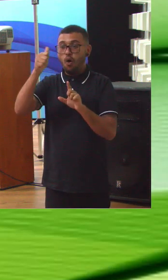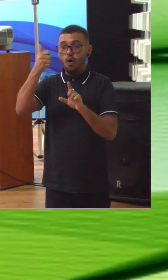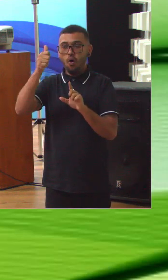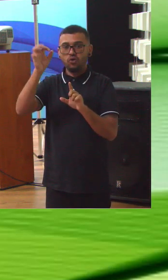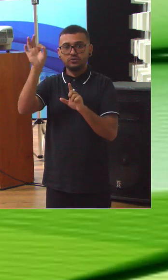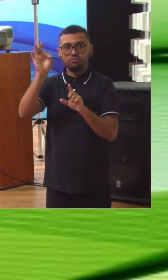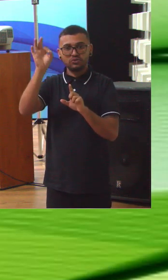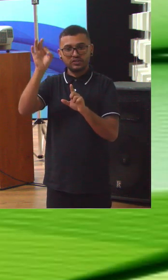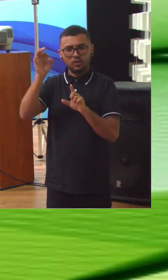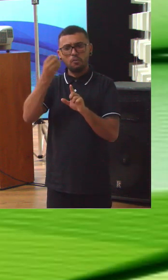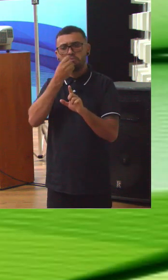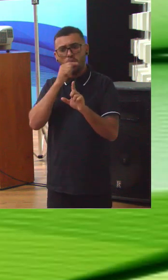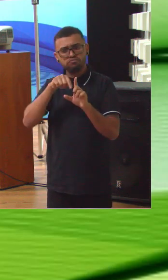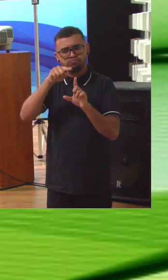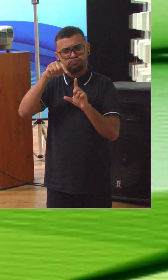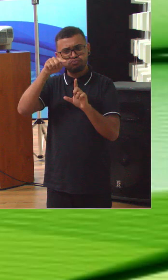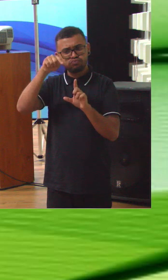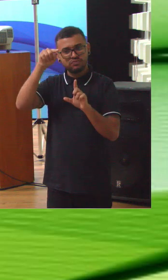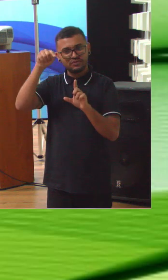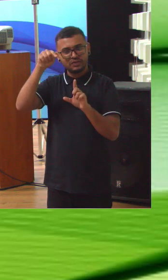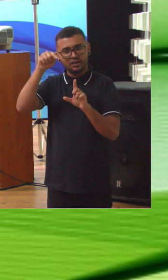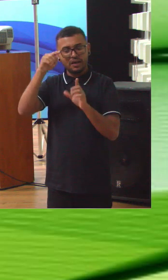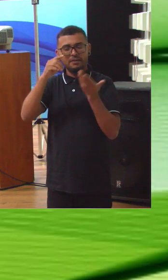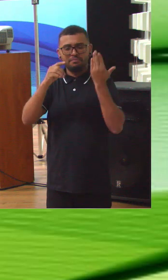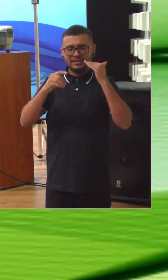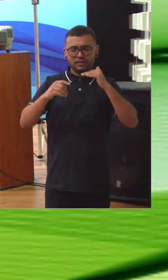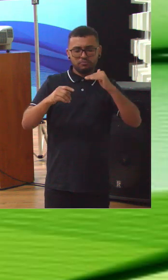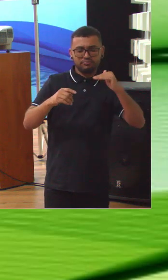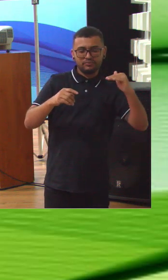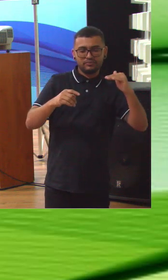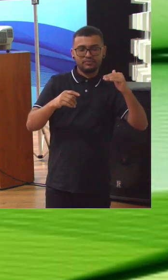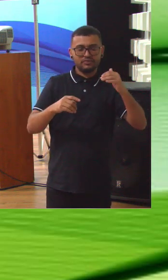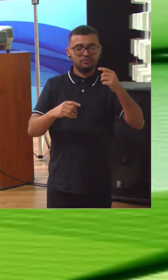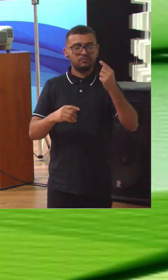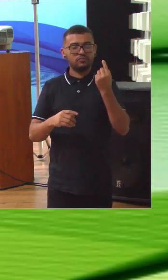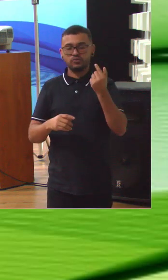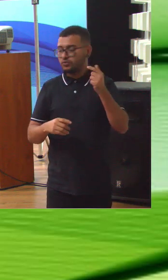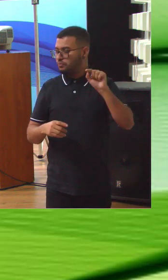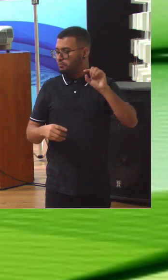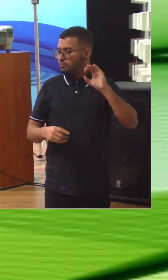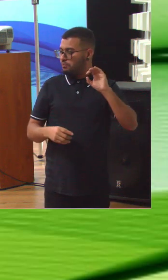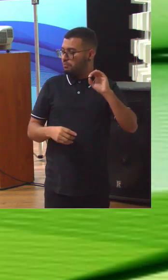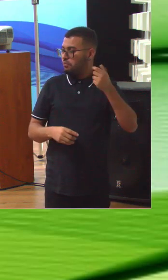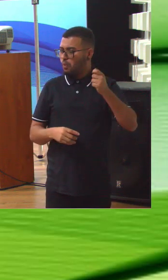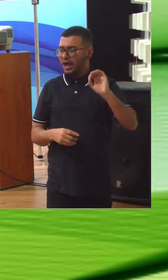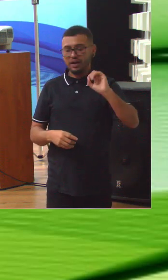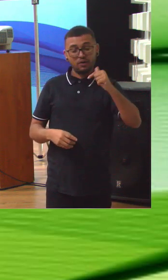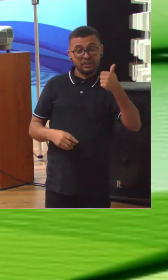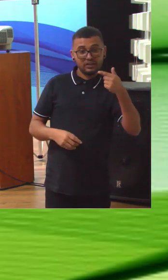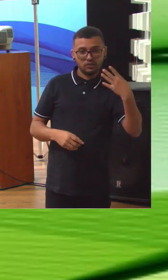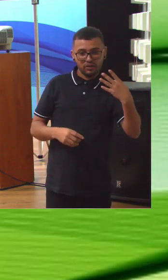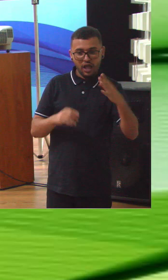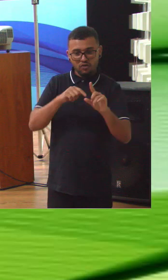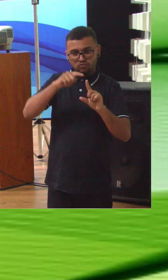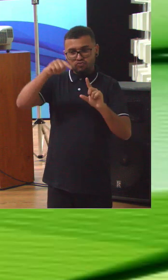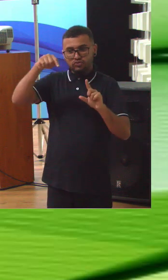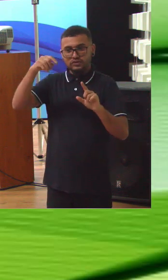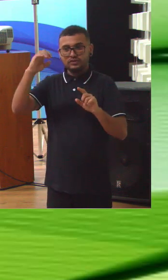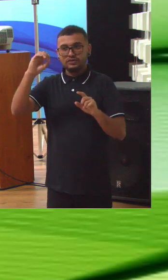percentuais. Ou seja, nós saímos da nota média de 0,42 para a nota média de 0,53.